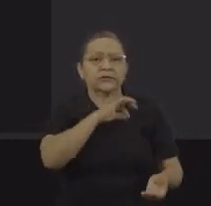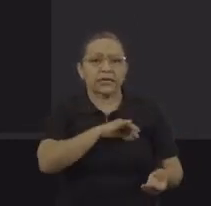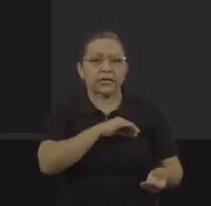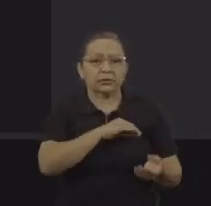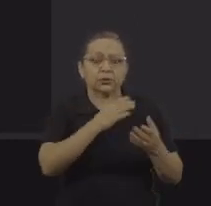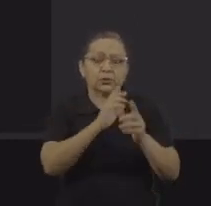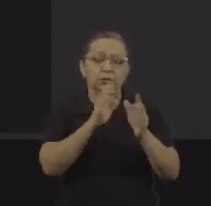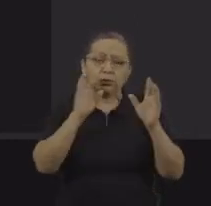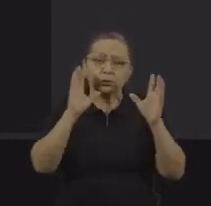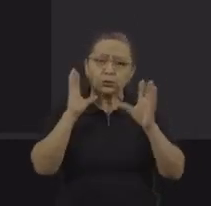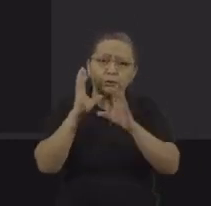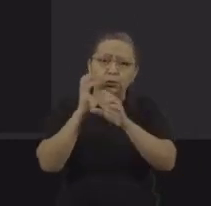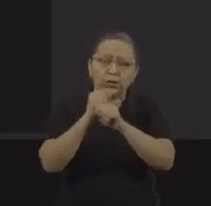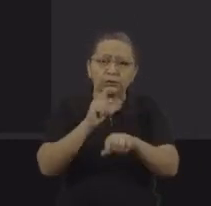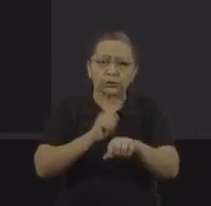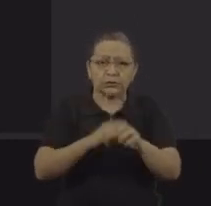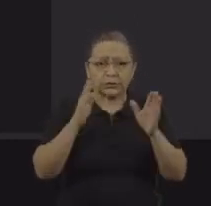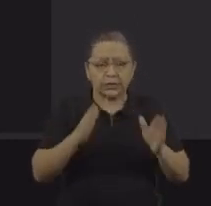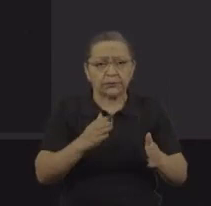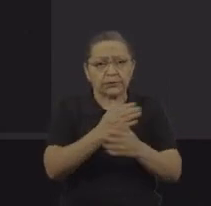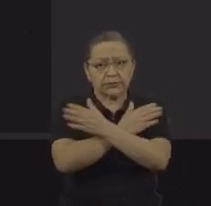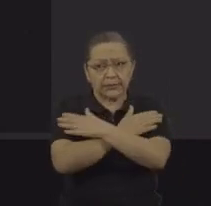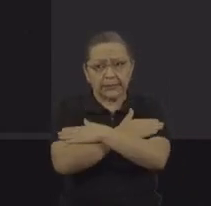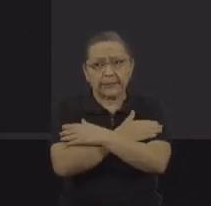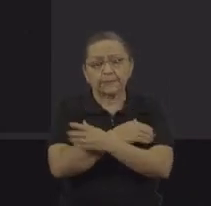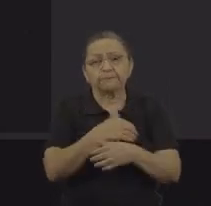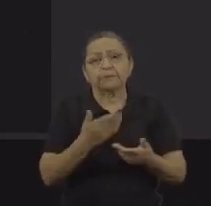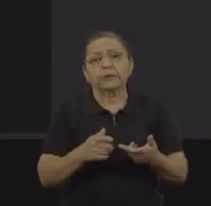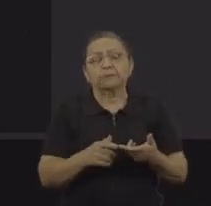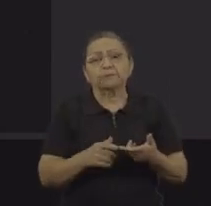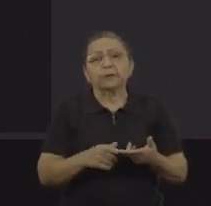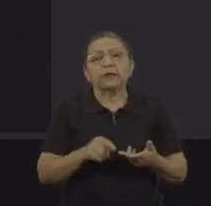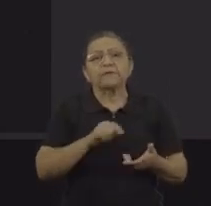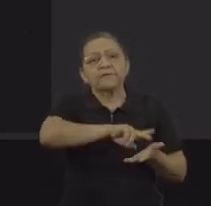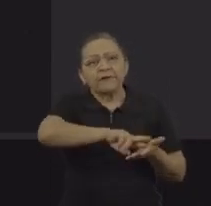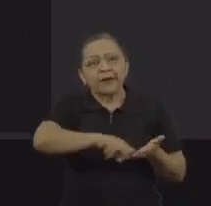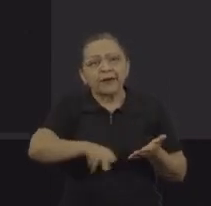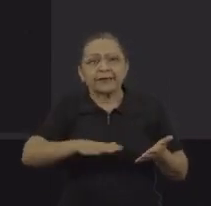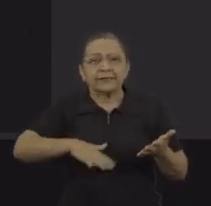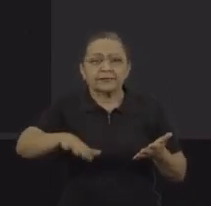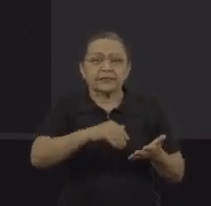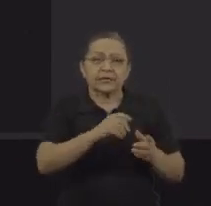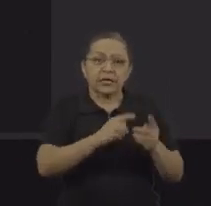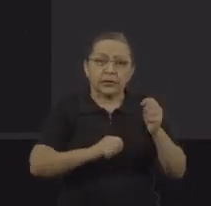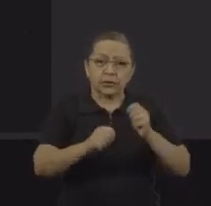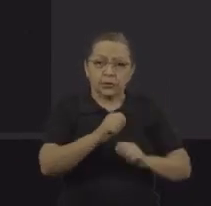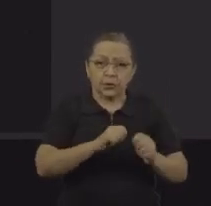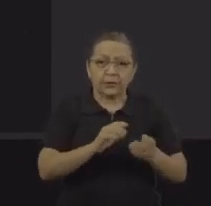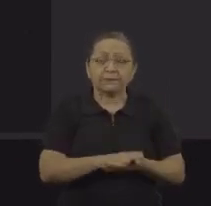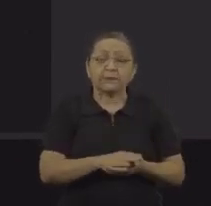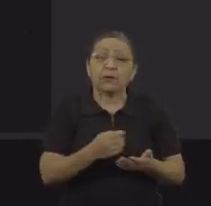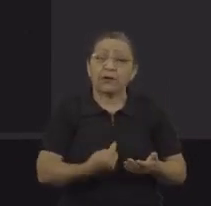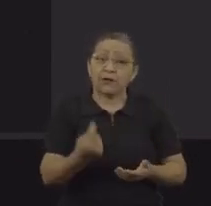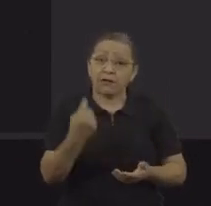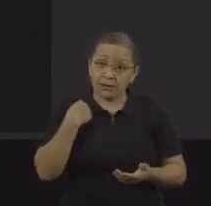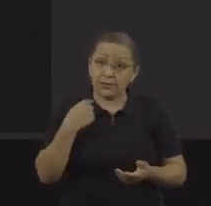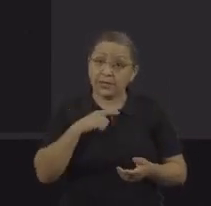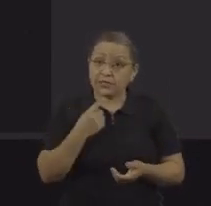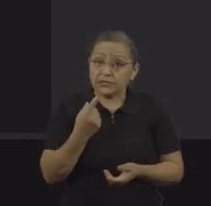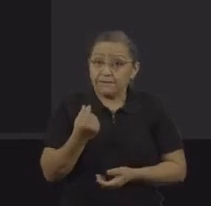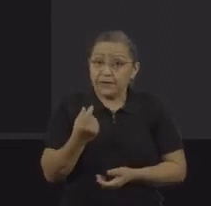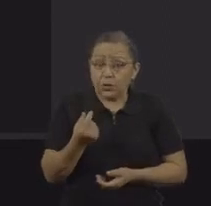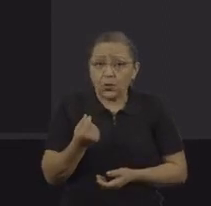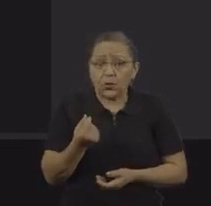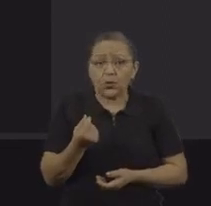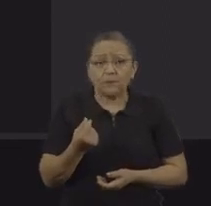estados brasileiros, houve registro de trabalho escravo em diversas atividades econômicas. Nesse mapa, a gente vê essas manchas de calor, os pontos